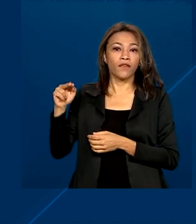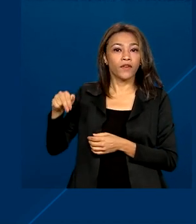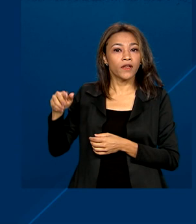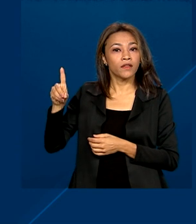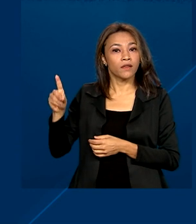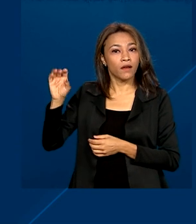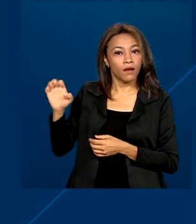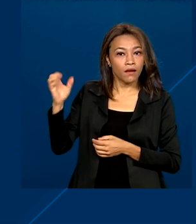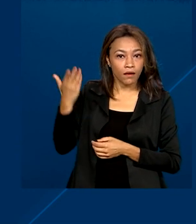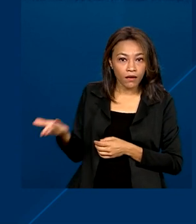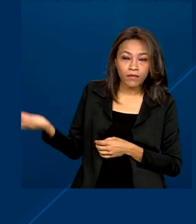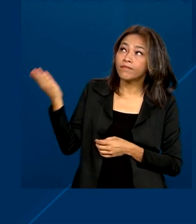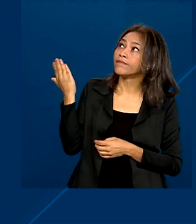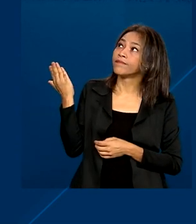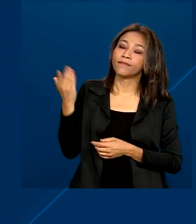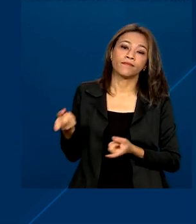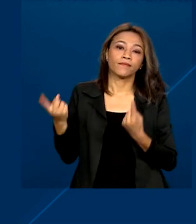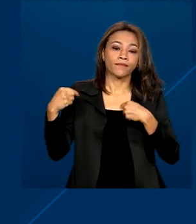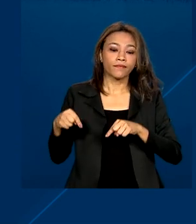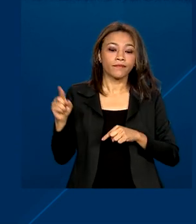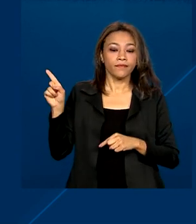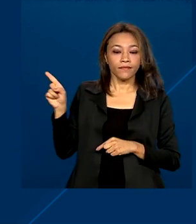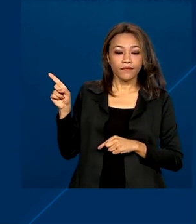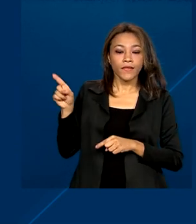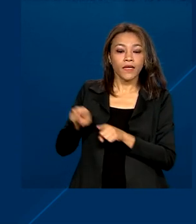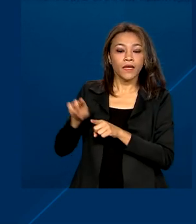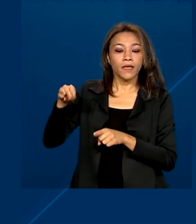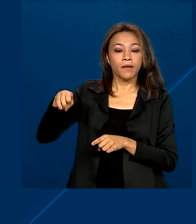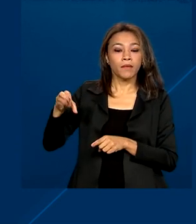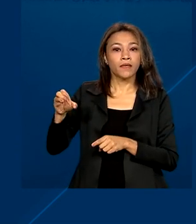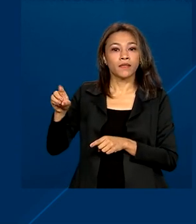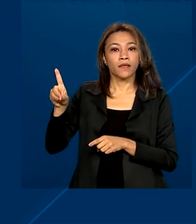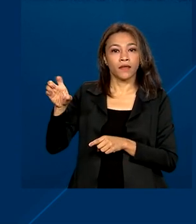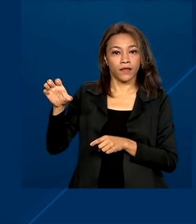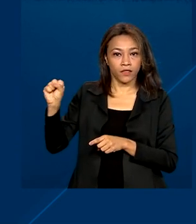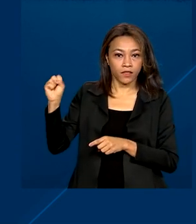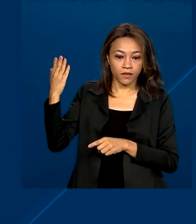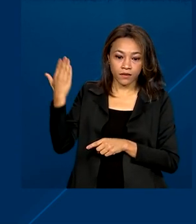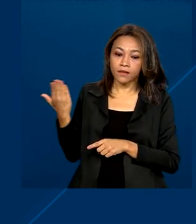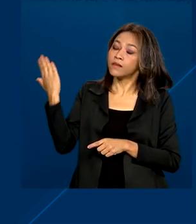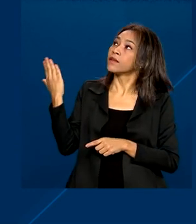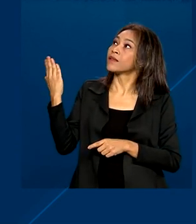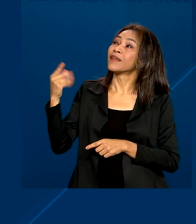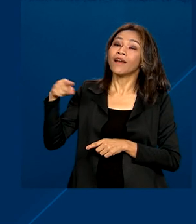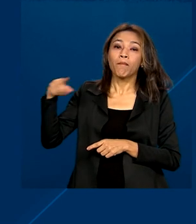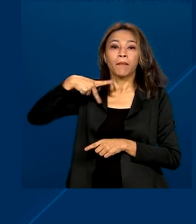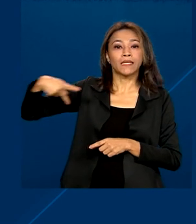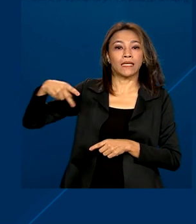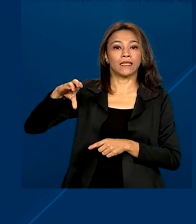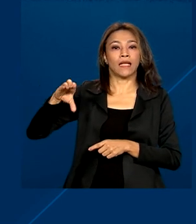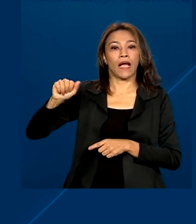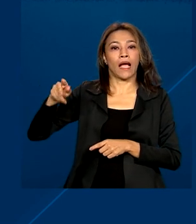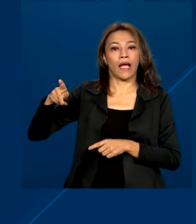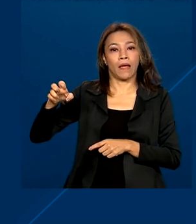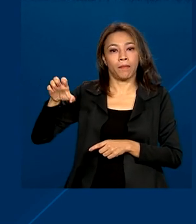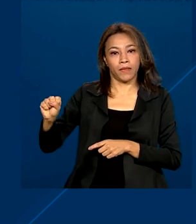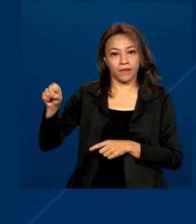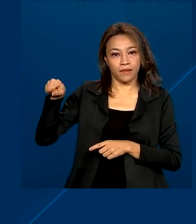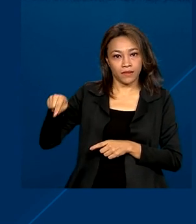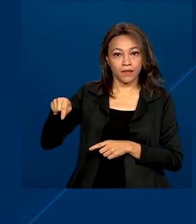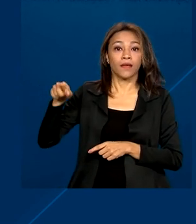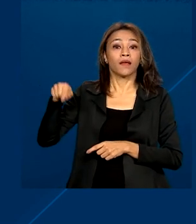Desenvolvimento da Educação, FNDE, e Mercedes Bustamante na presidência da CAPES, a Coordenação de